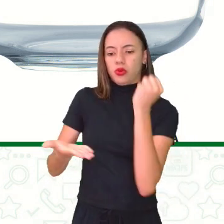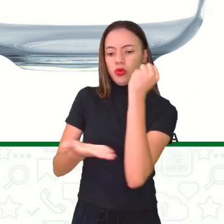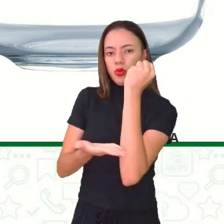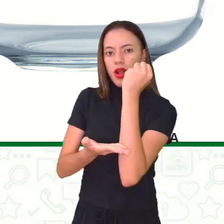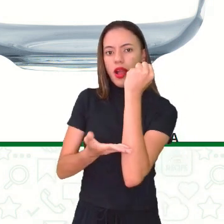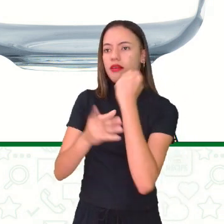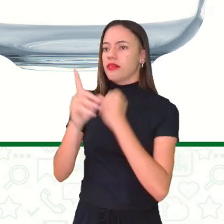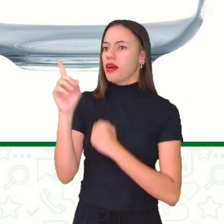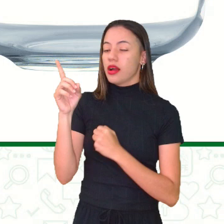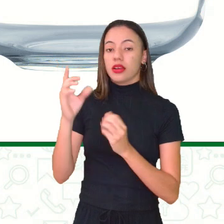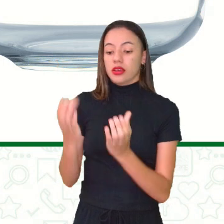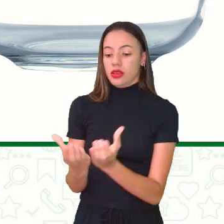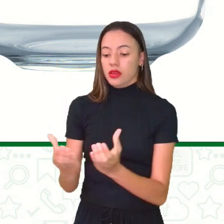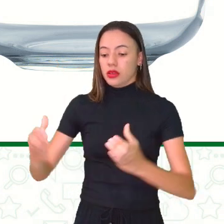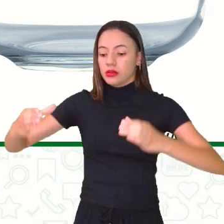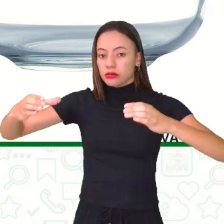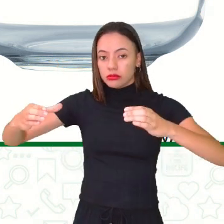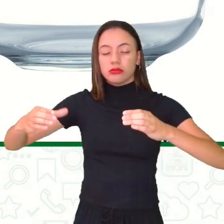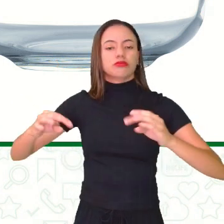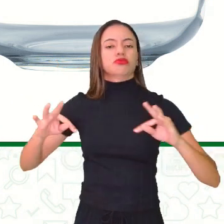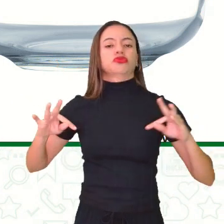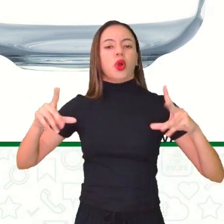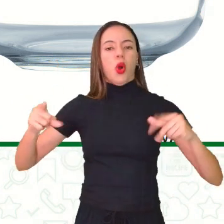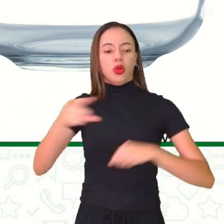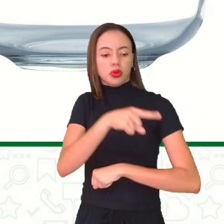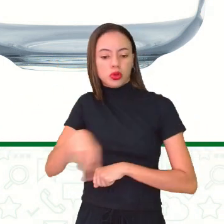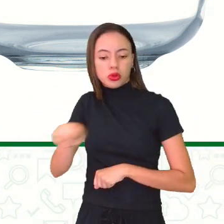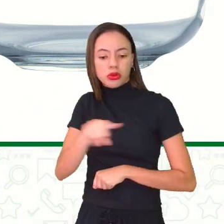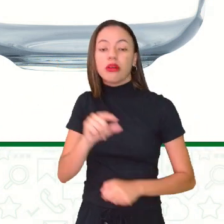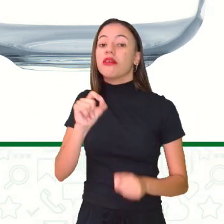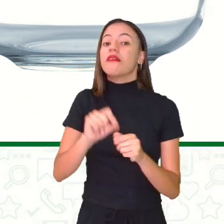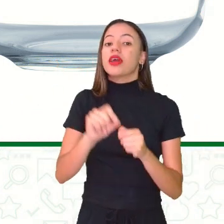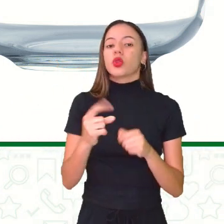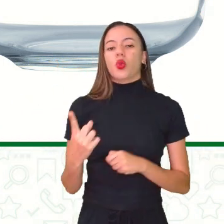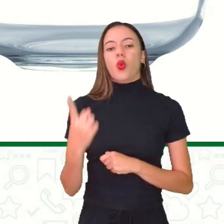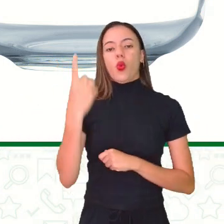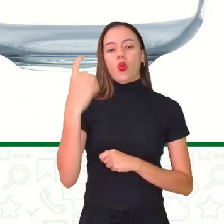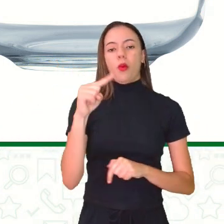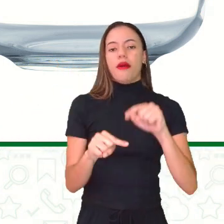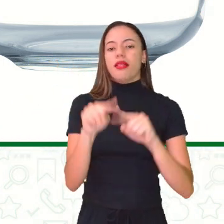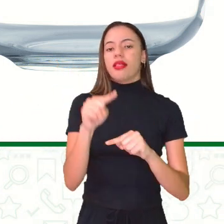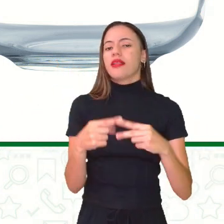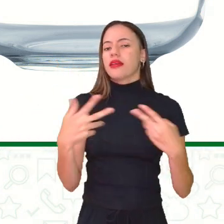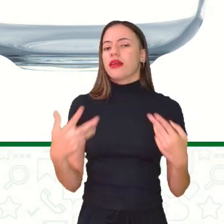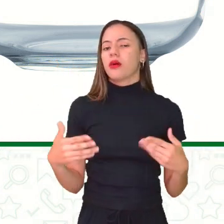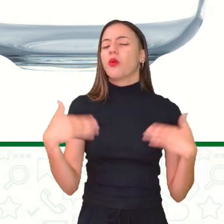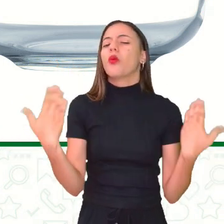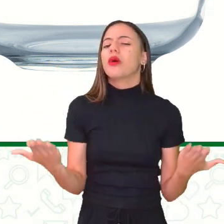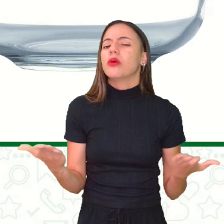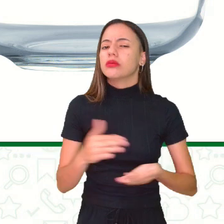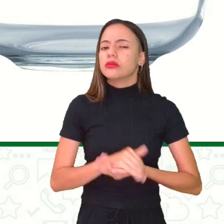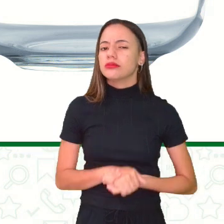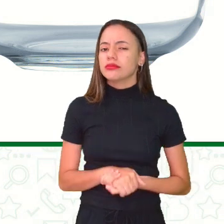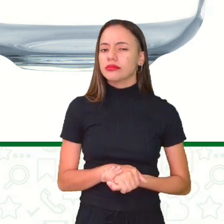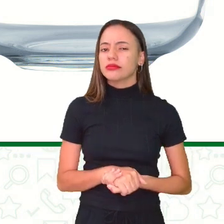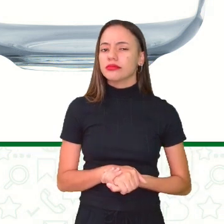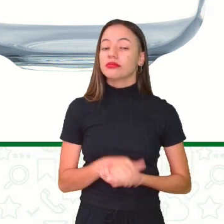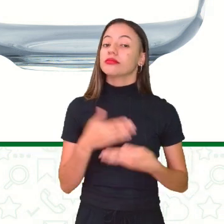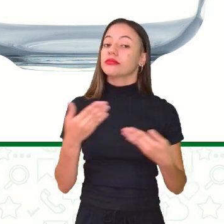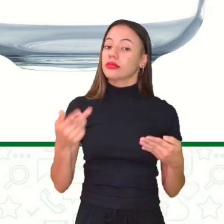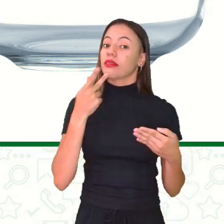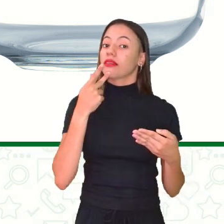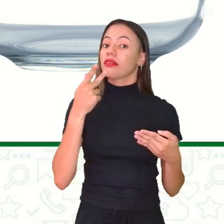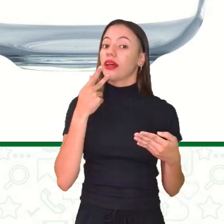uma tigela. Todos eles são feitos de um único material. Que material é? A gente está